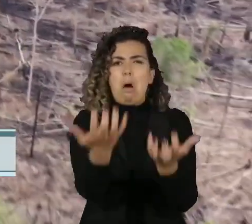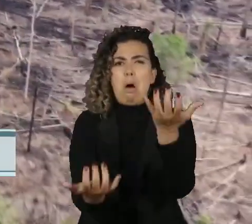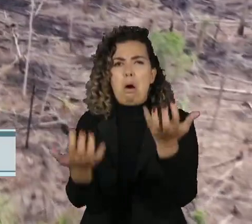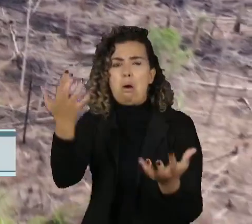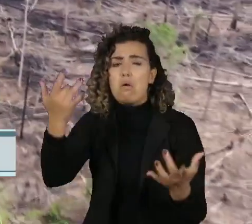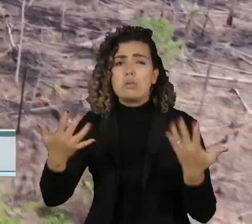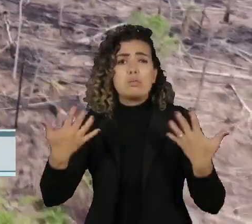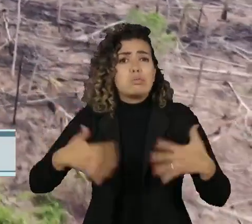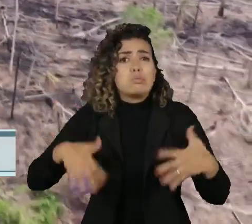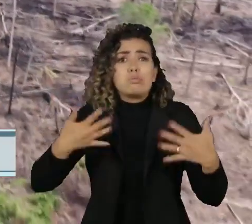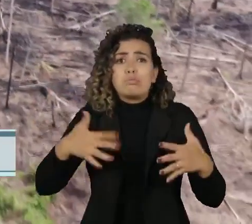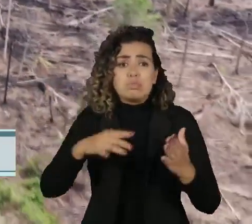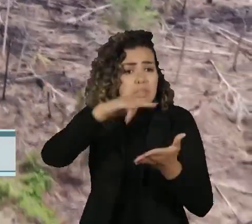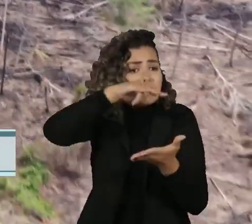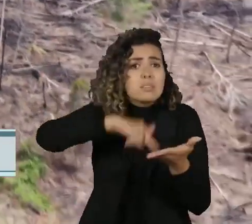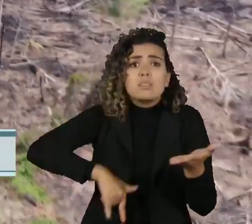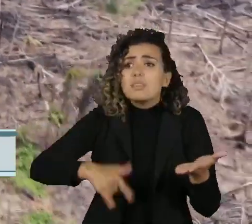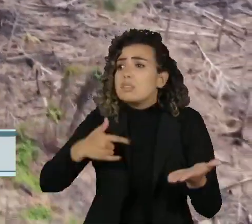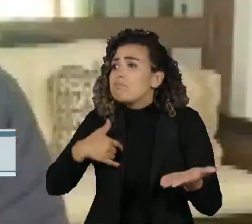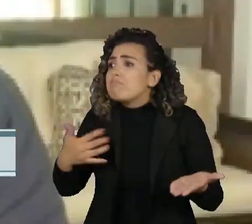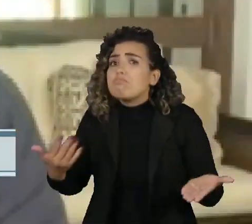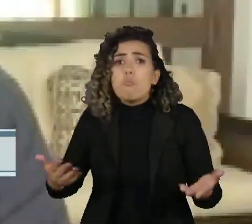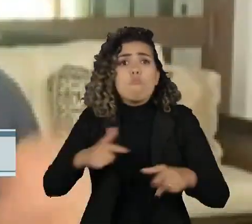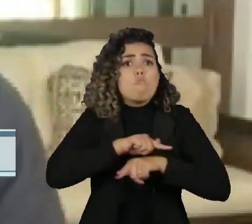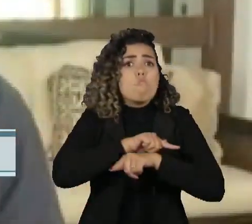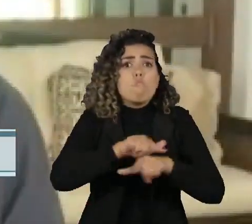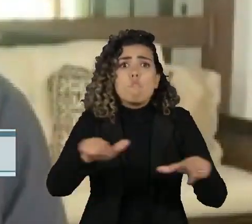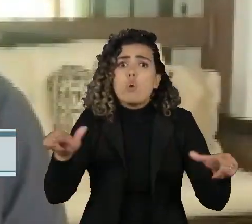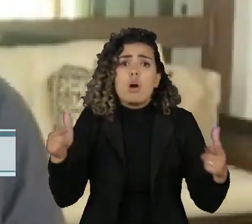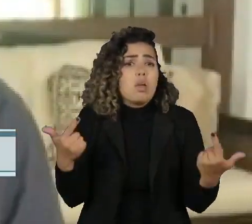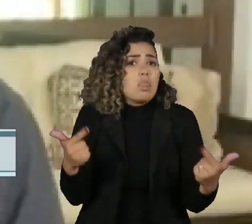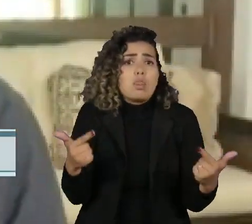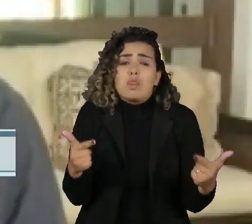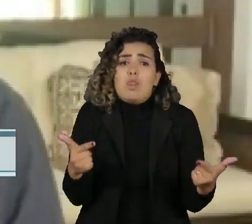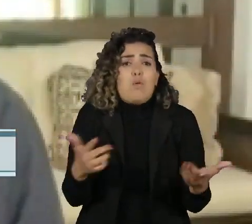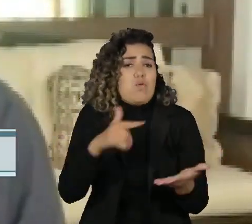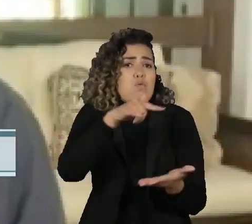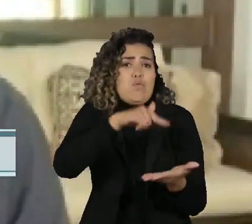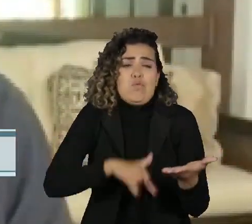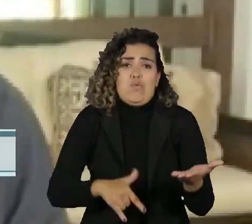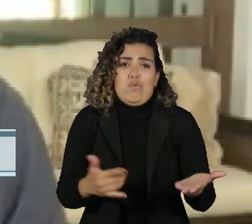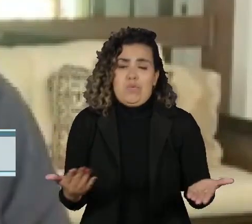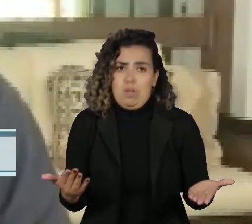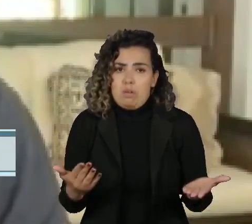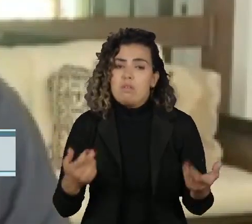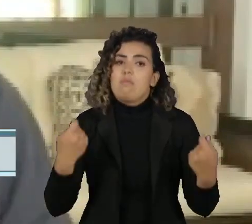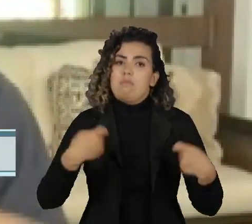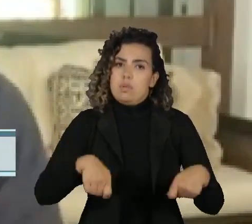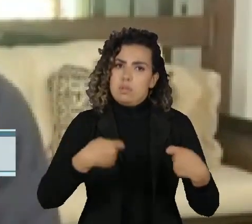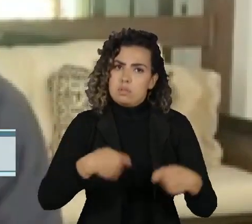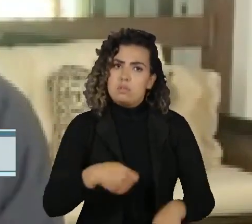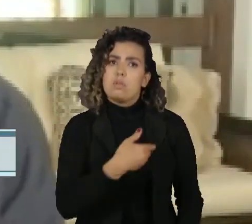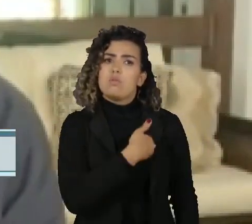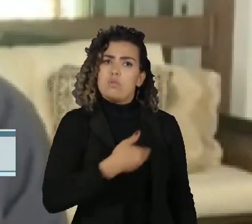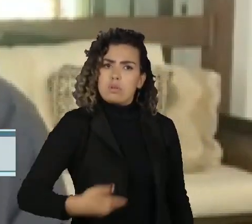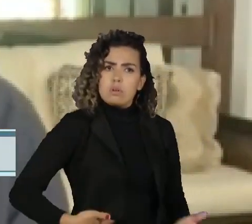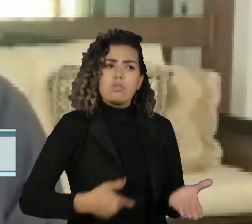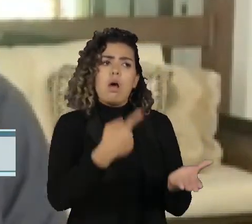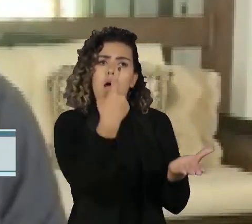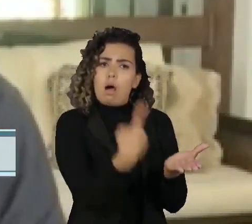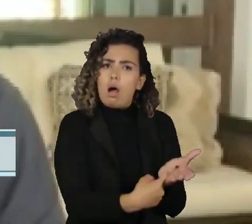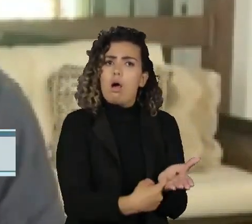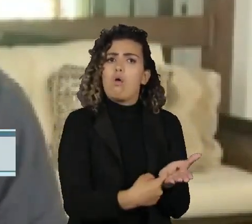buraco negro de documentação fundiária. Há que se fazer um acordo político para que a gente encerre esse